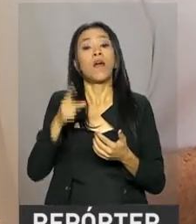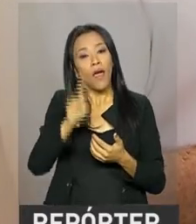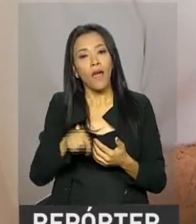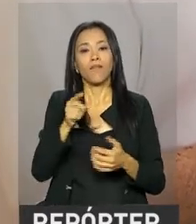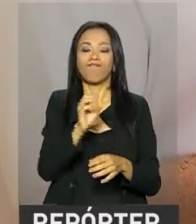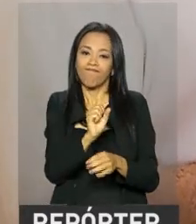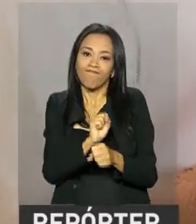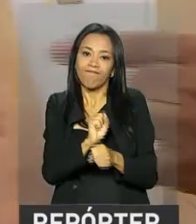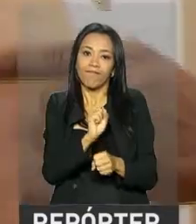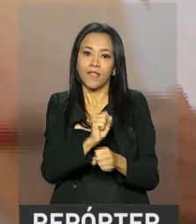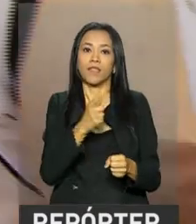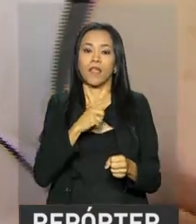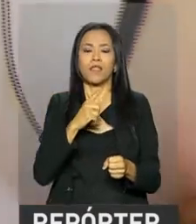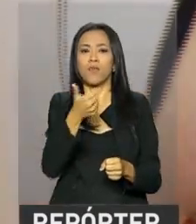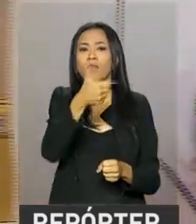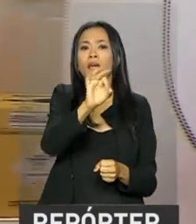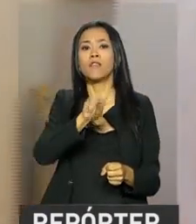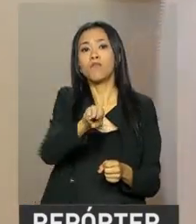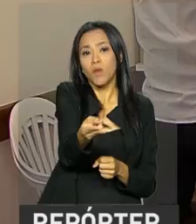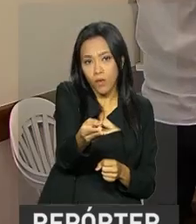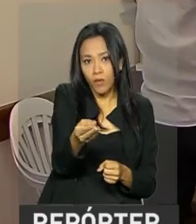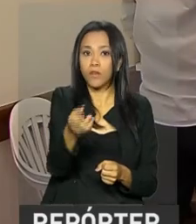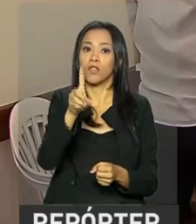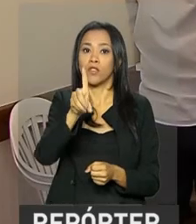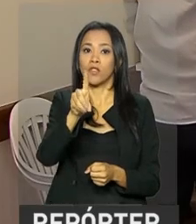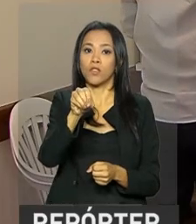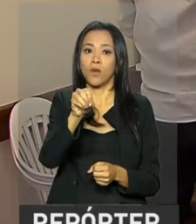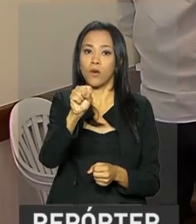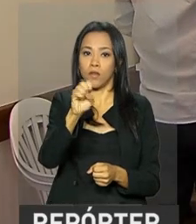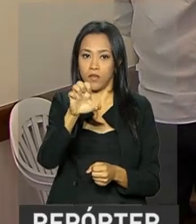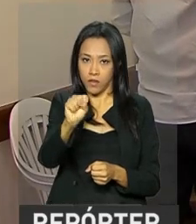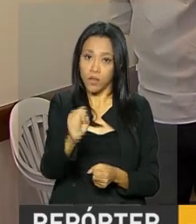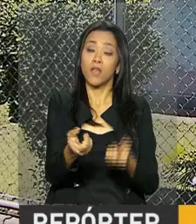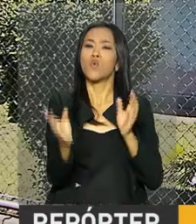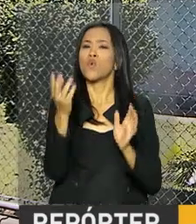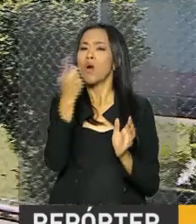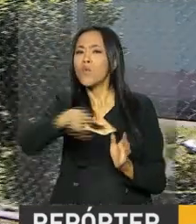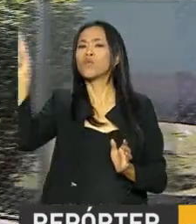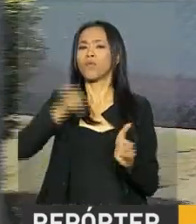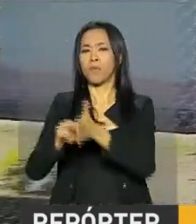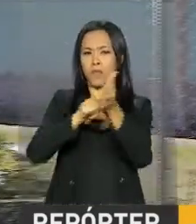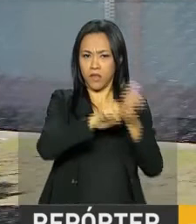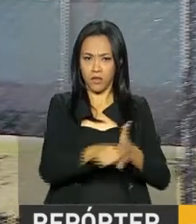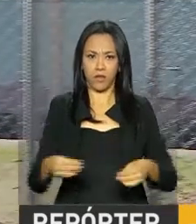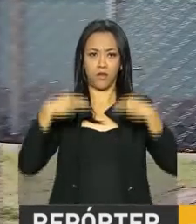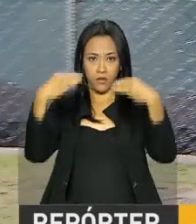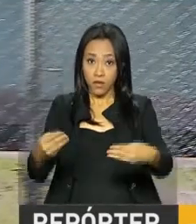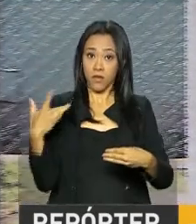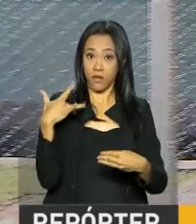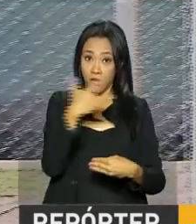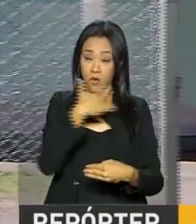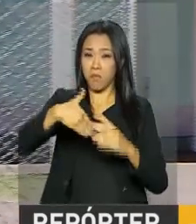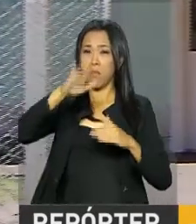estoques. São 10 milhões de doses. De acordo com o último levantamento do Ministério da Saúde, mais 76%